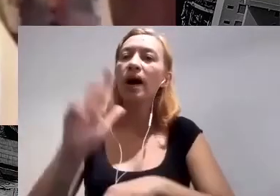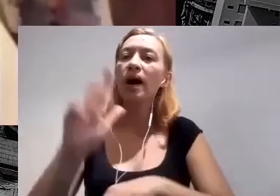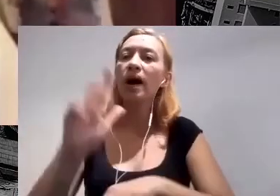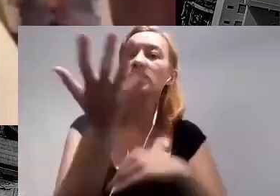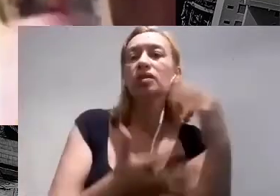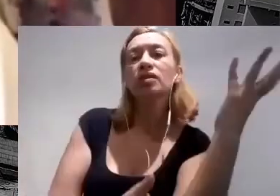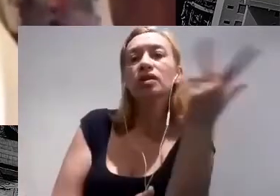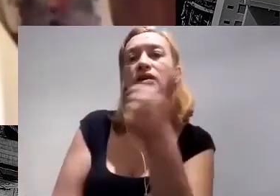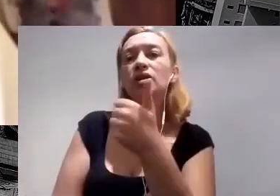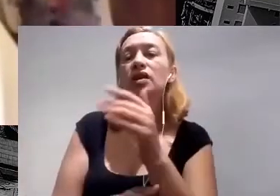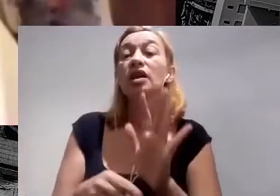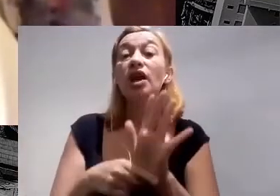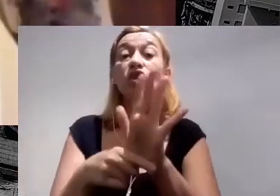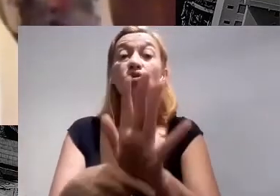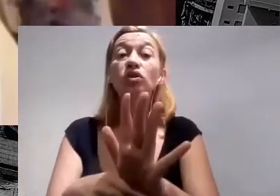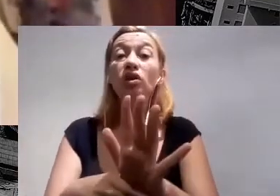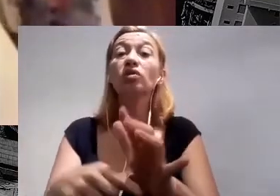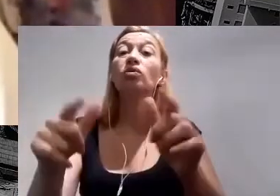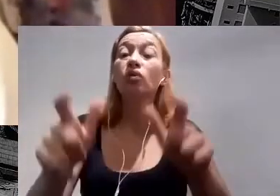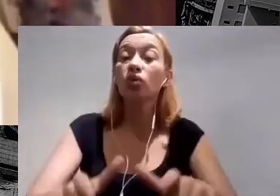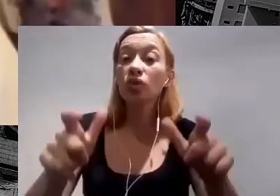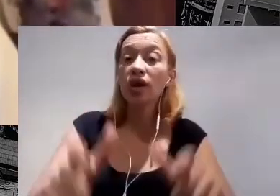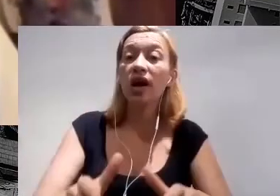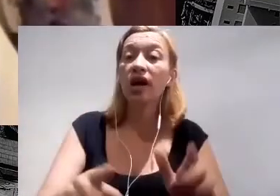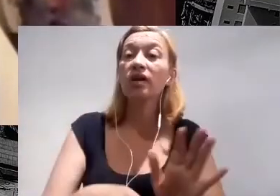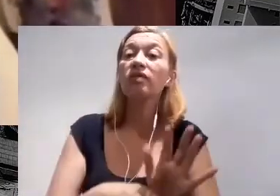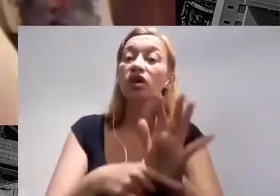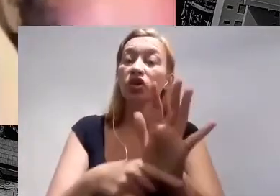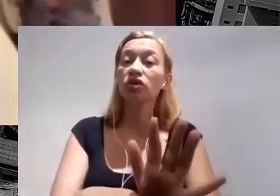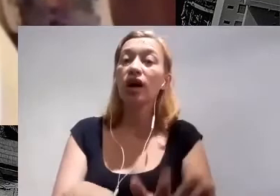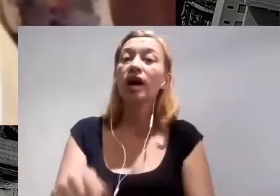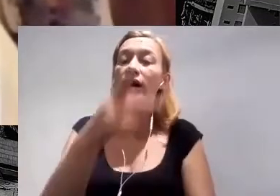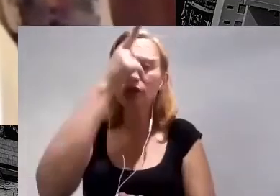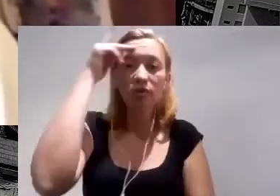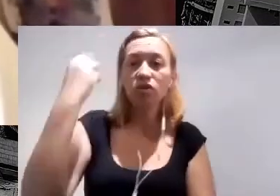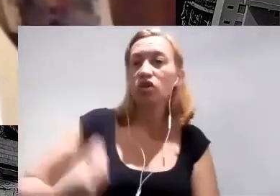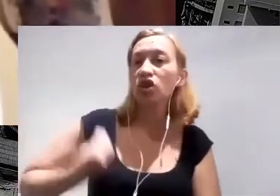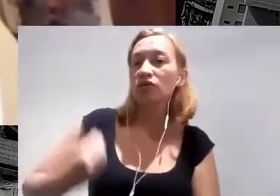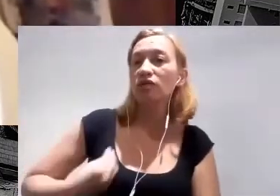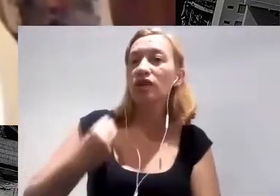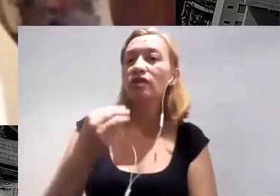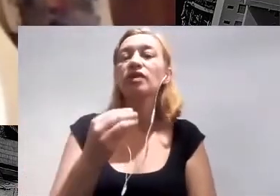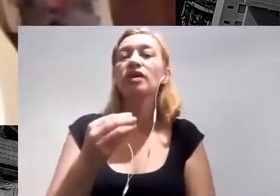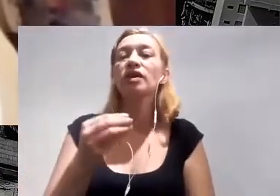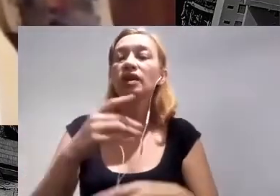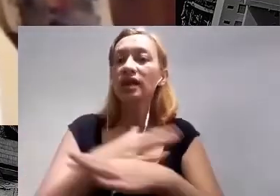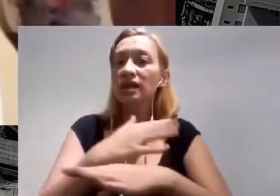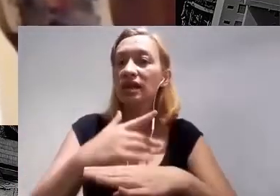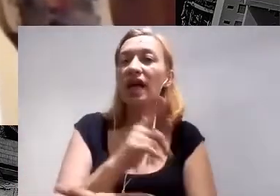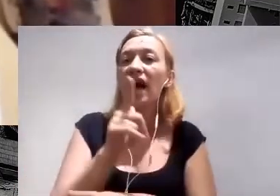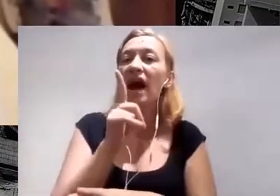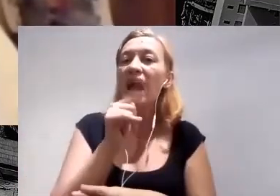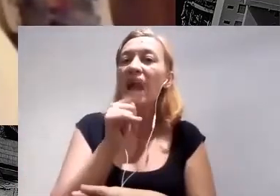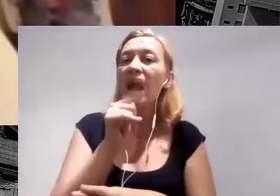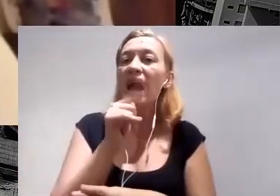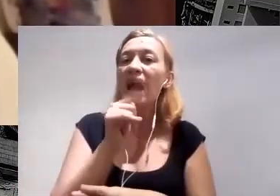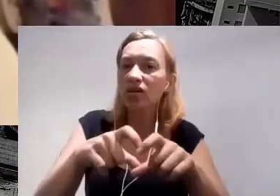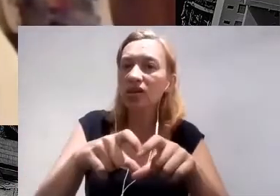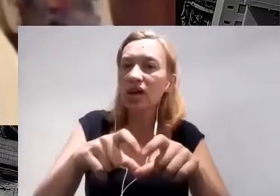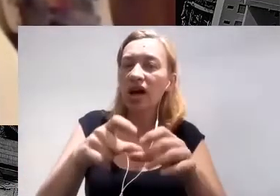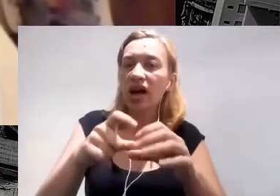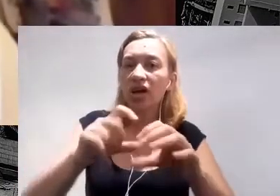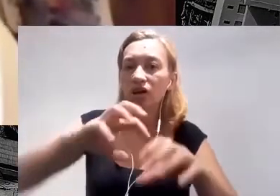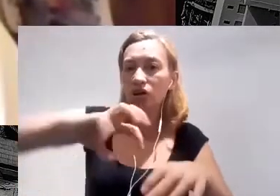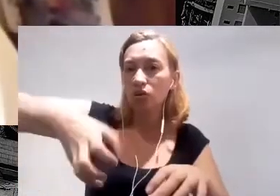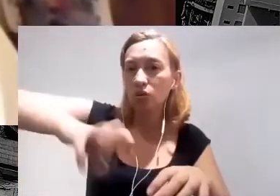contribuir para o abastecimento das pessoas que vivem na cidade. A água não vem da torneira, vem de uma bacia hidrográfica que está cada vez